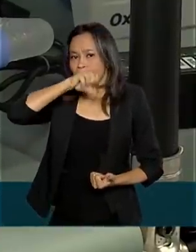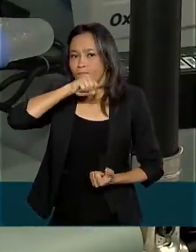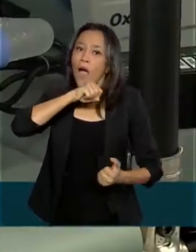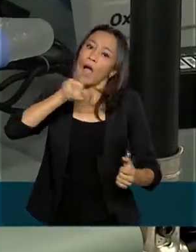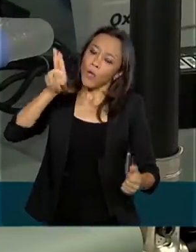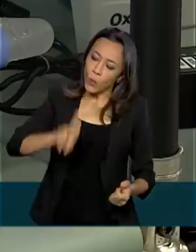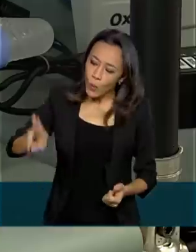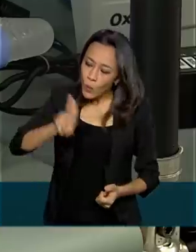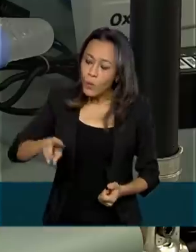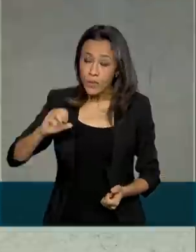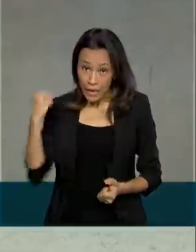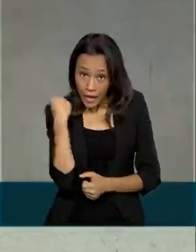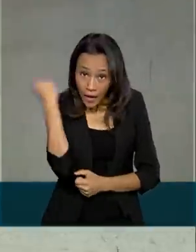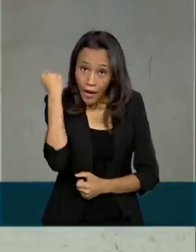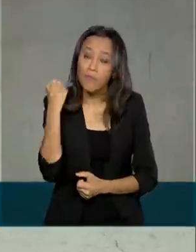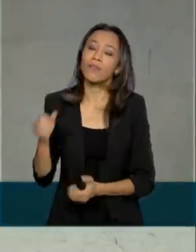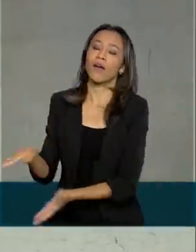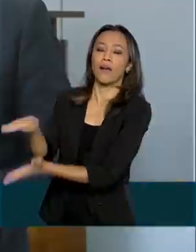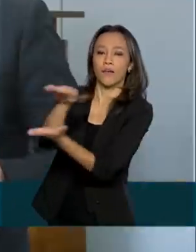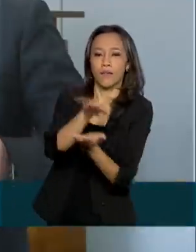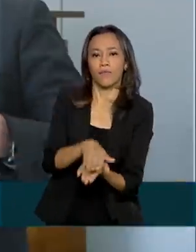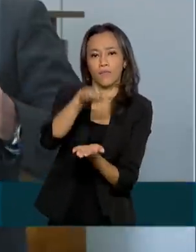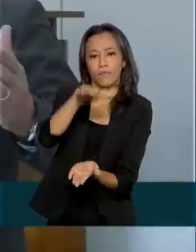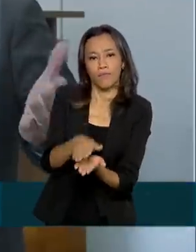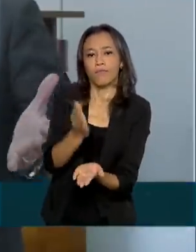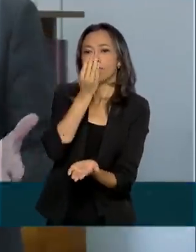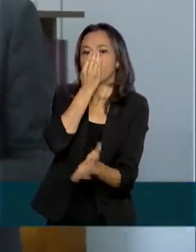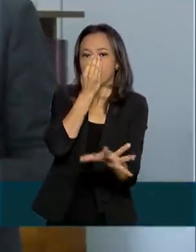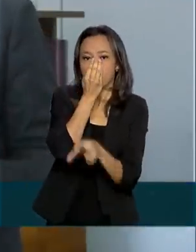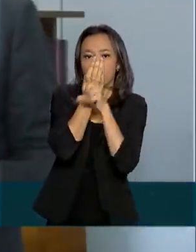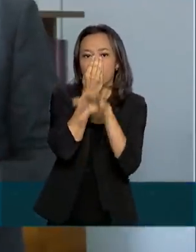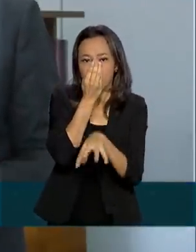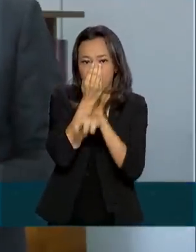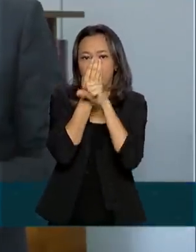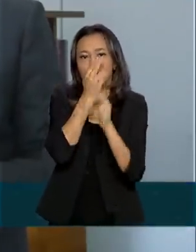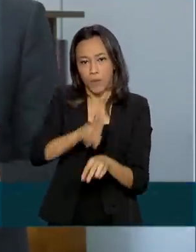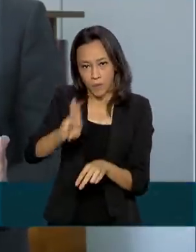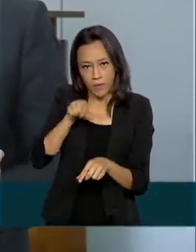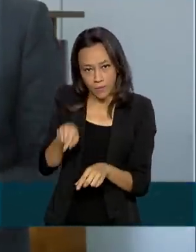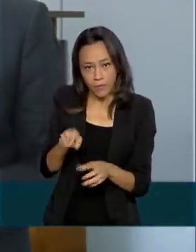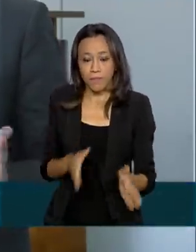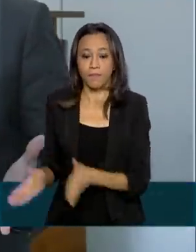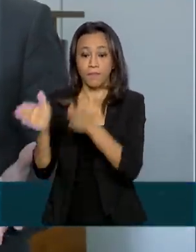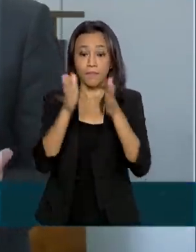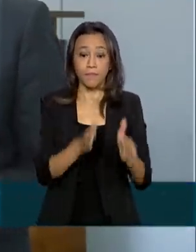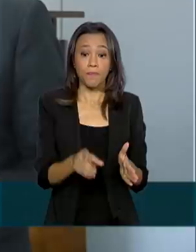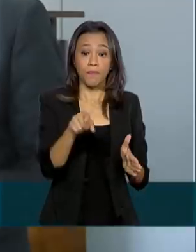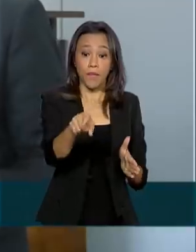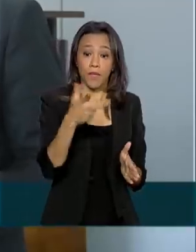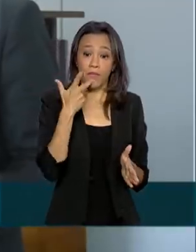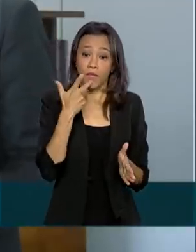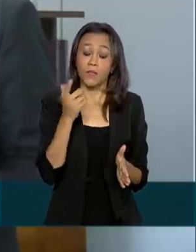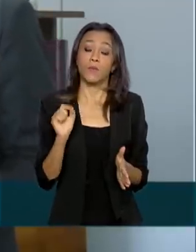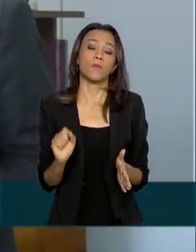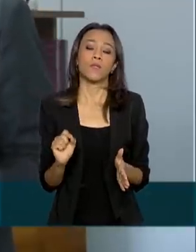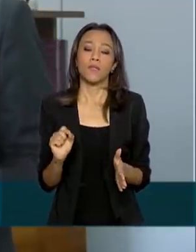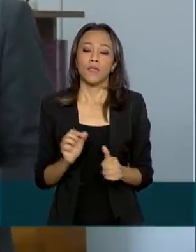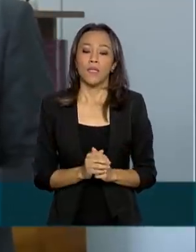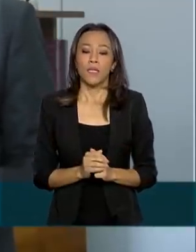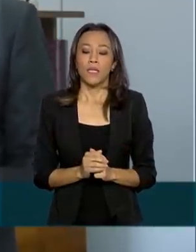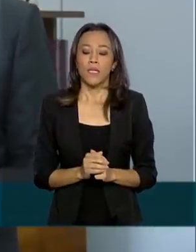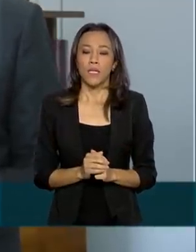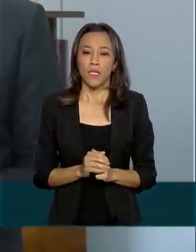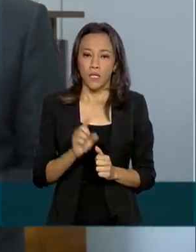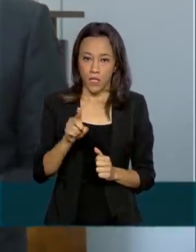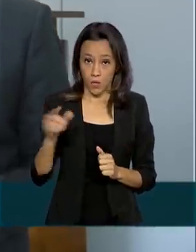nos casos graves de covid-19. O Parque Internacional também, como todos sabem, está colapsado, mas